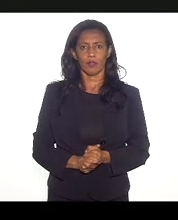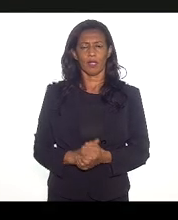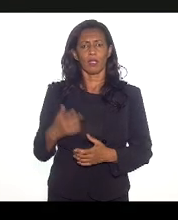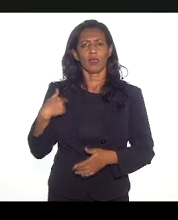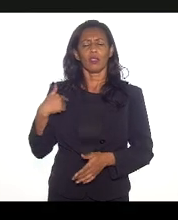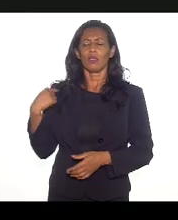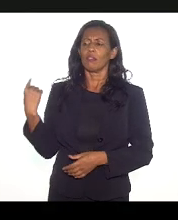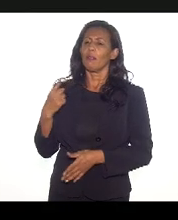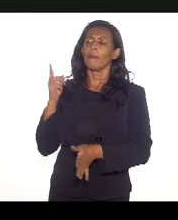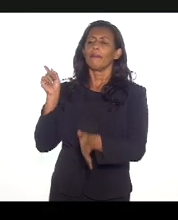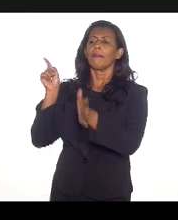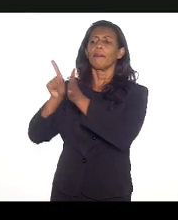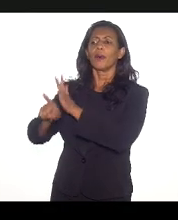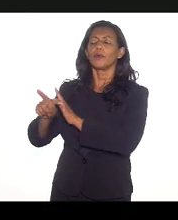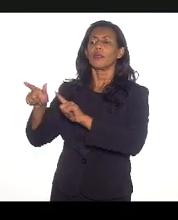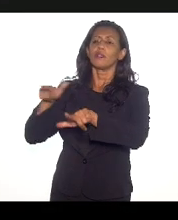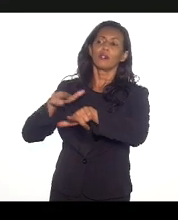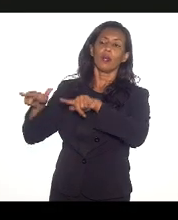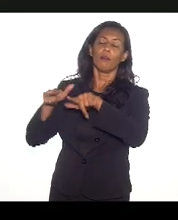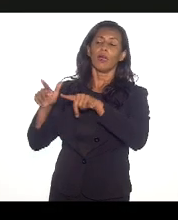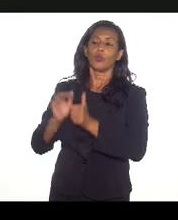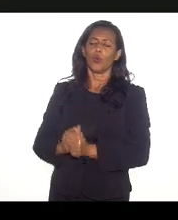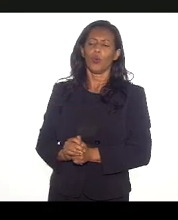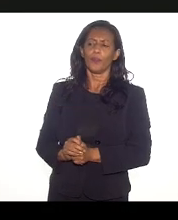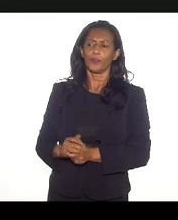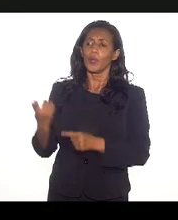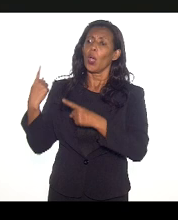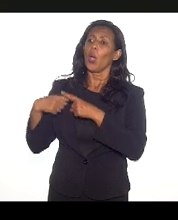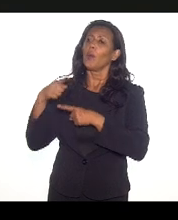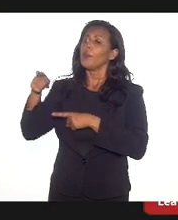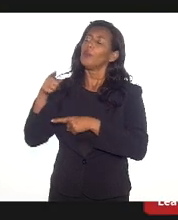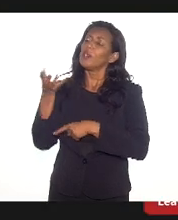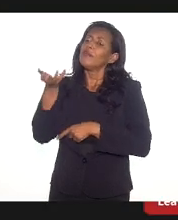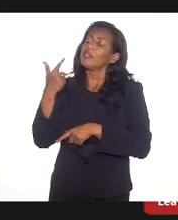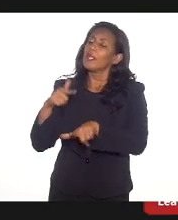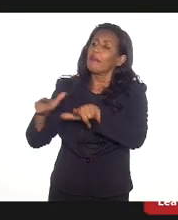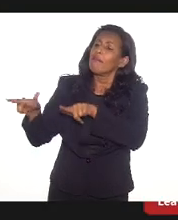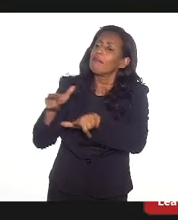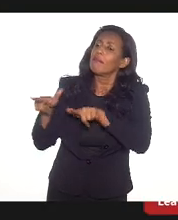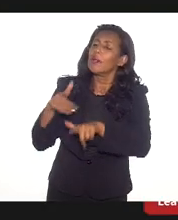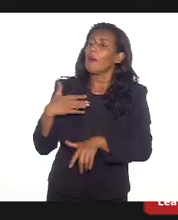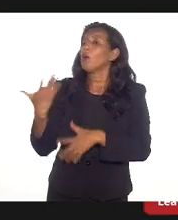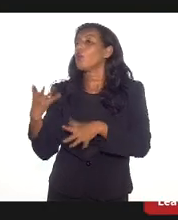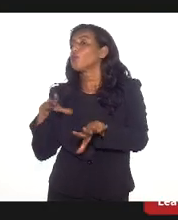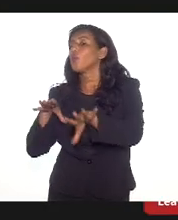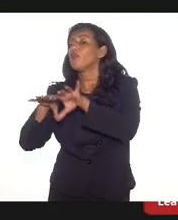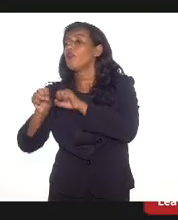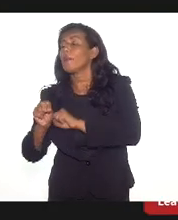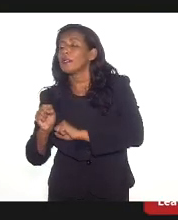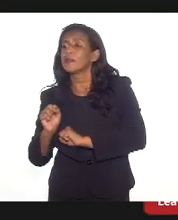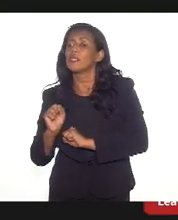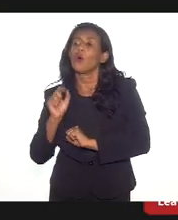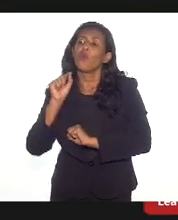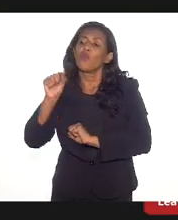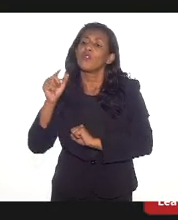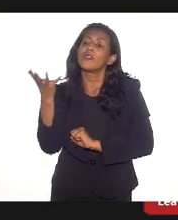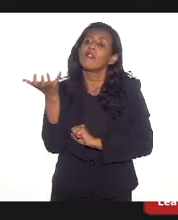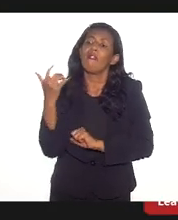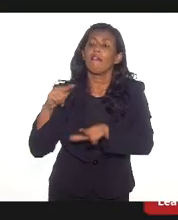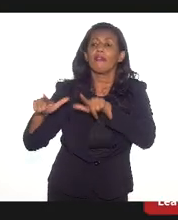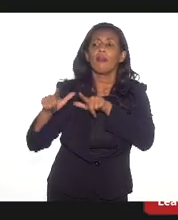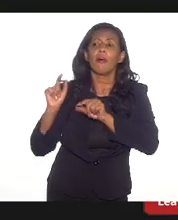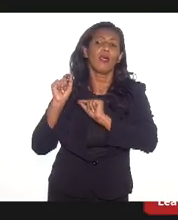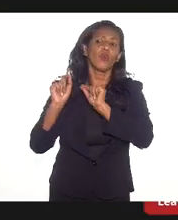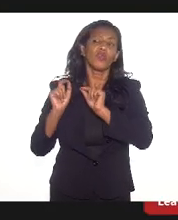a um trabalhador o que ele queria, por que ele estava em busca de emprego, qual era a formação em que ele queria trabalhar